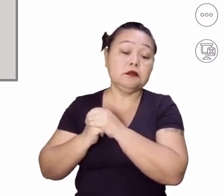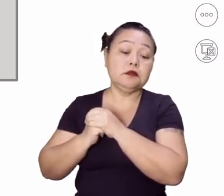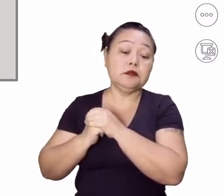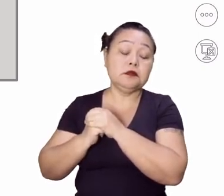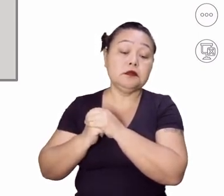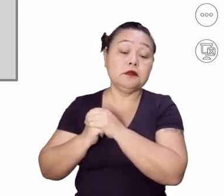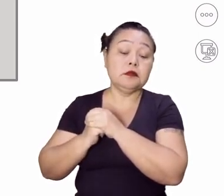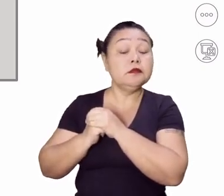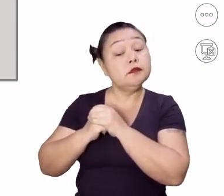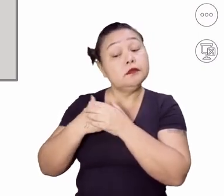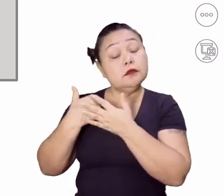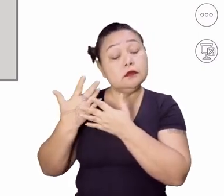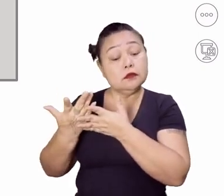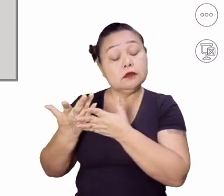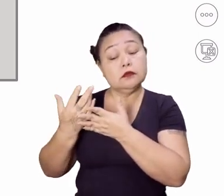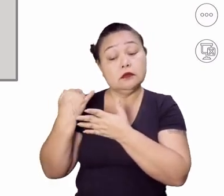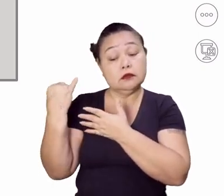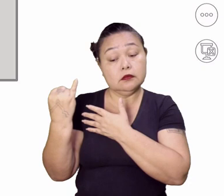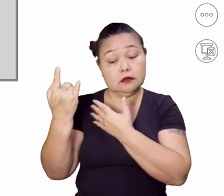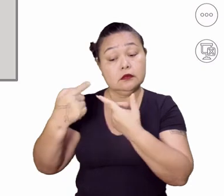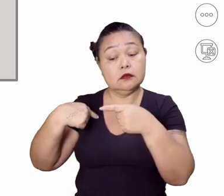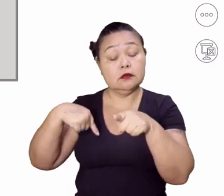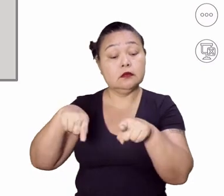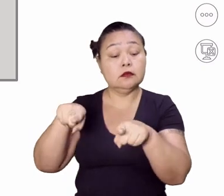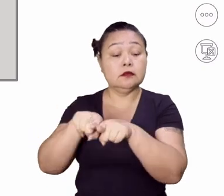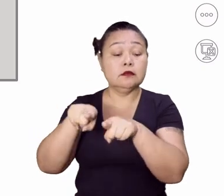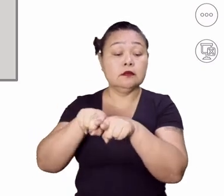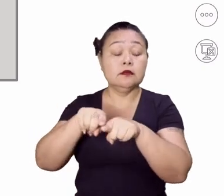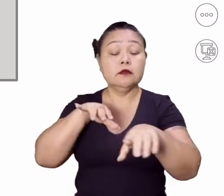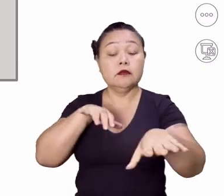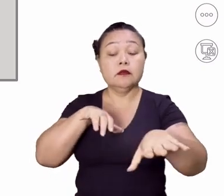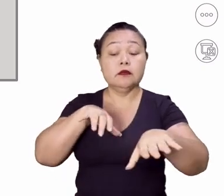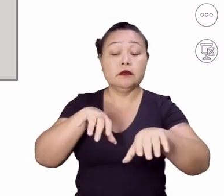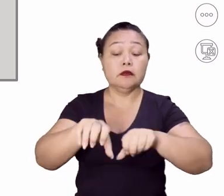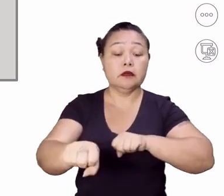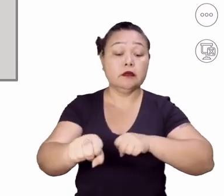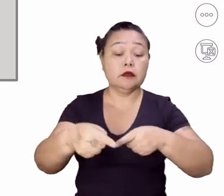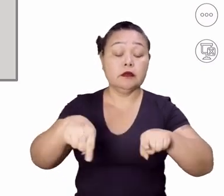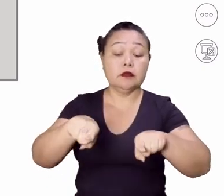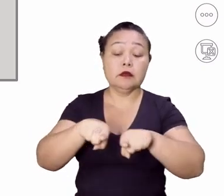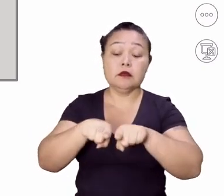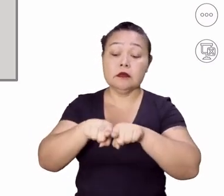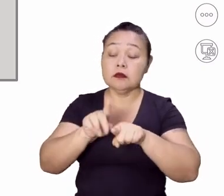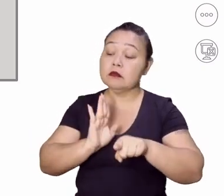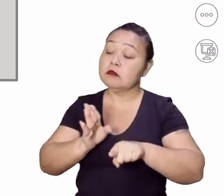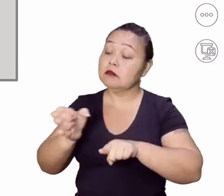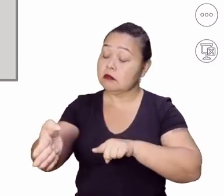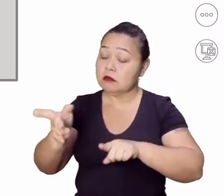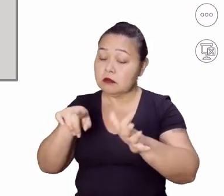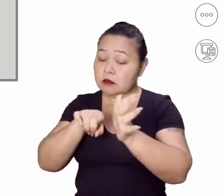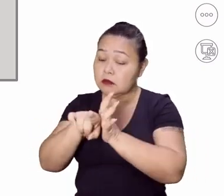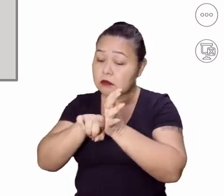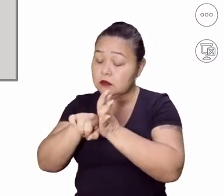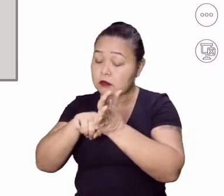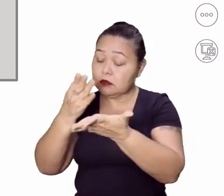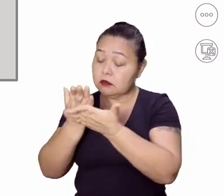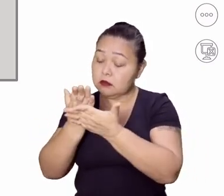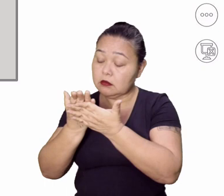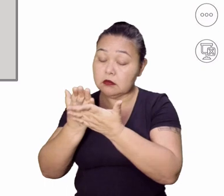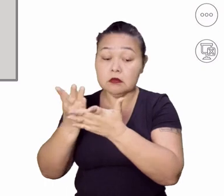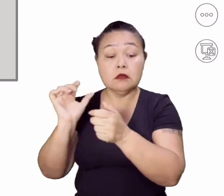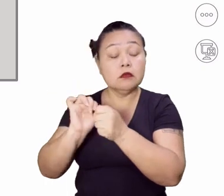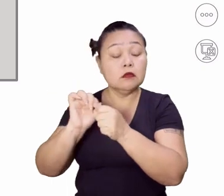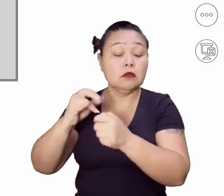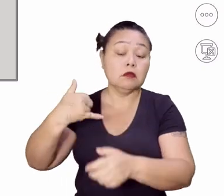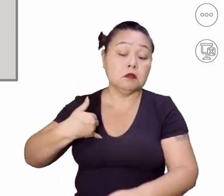E não menos importante, a formação e a especialização. Por quê? Porque uma pessoa pode ter uma idade